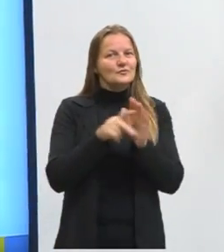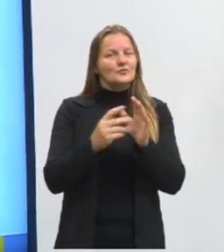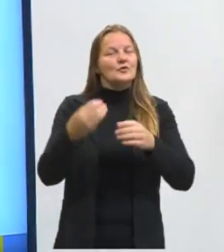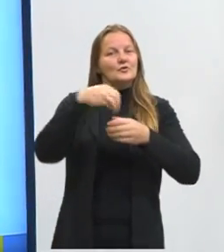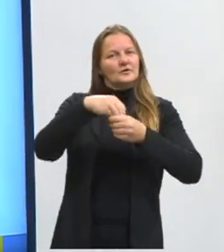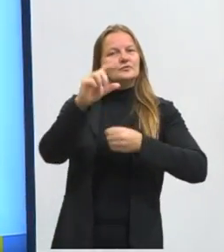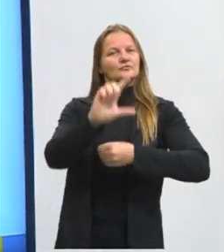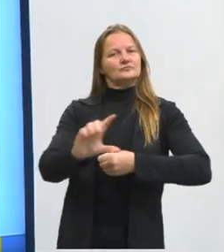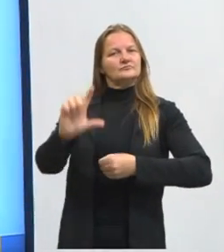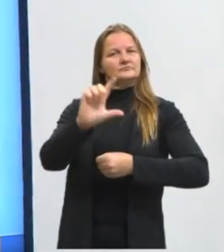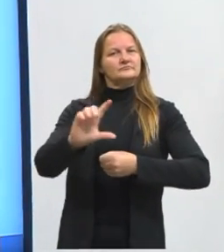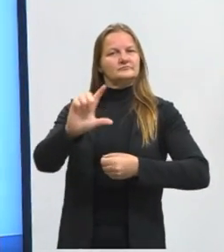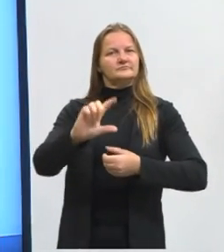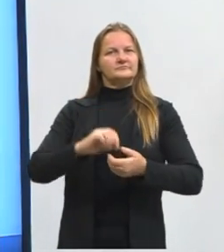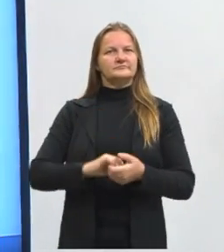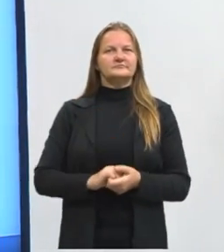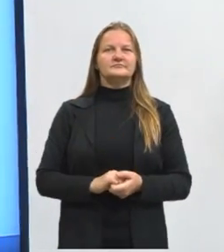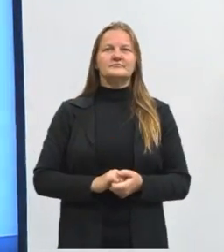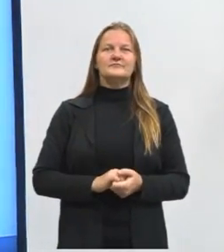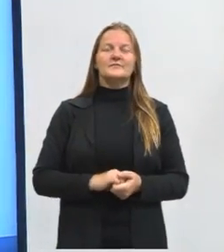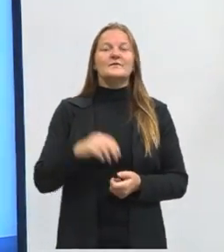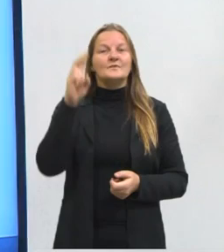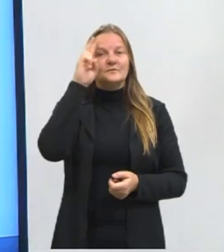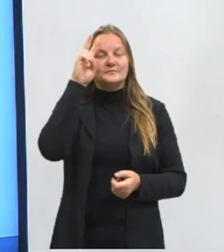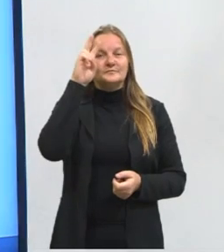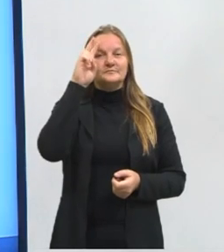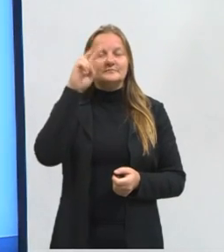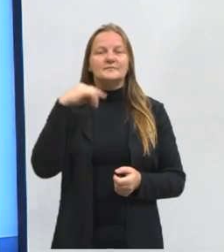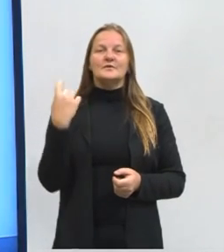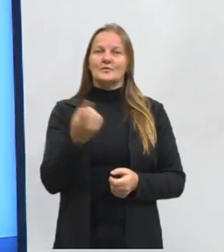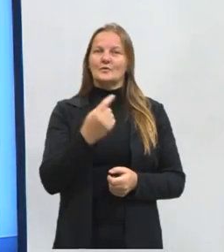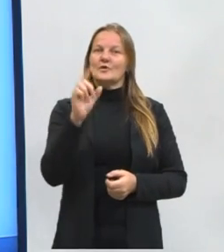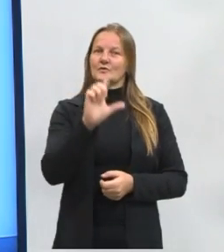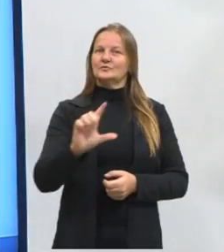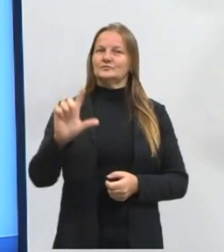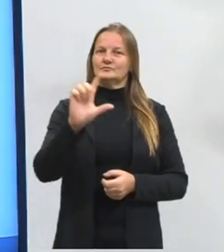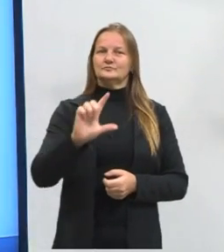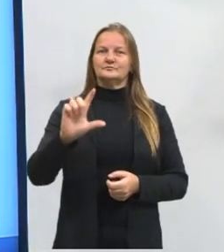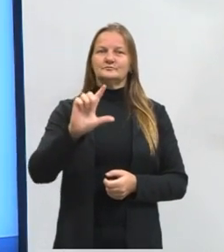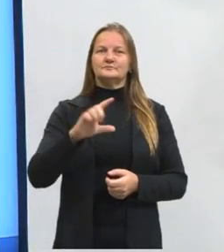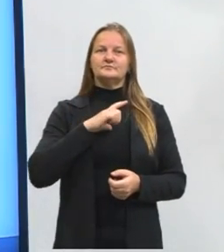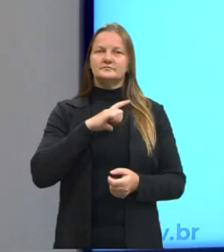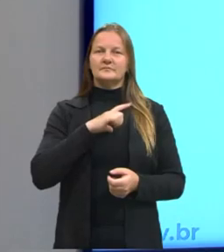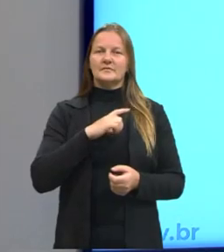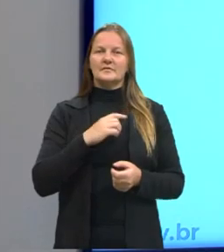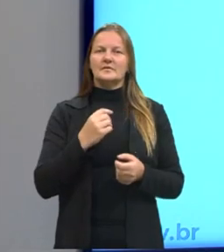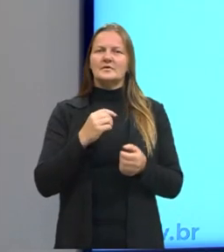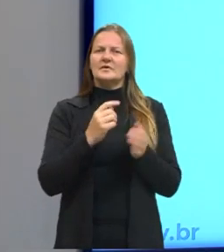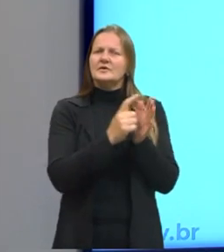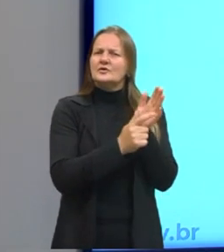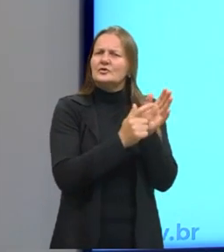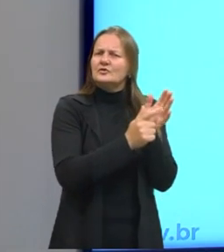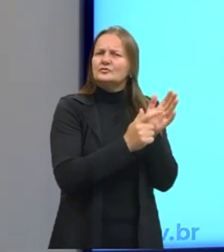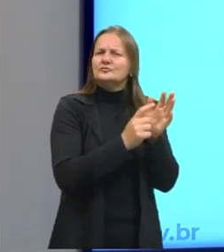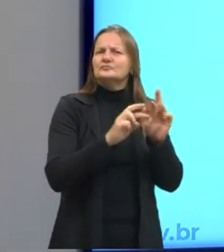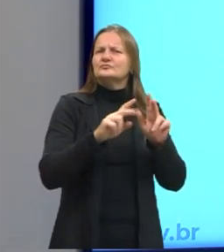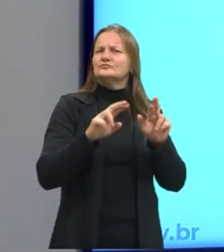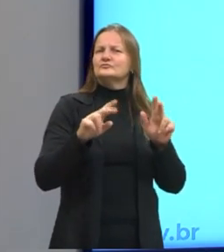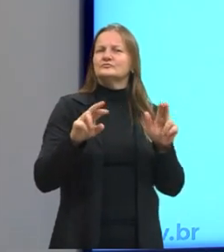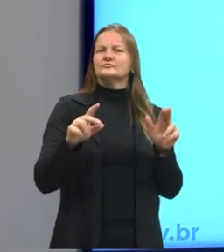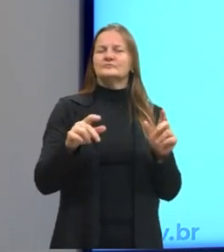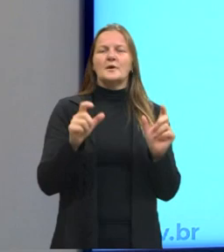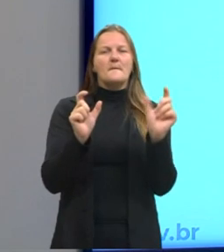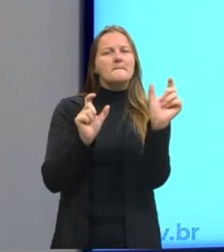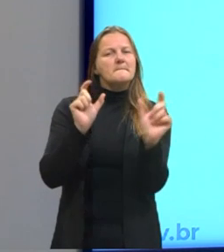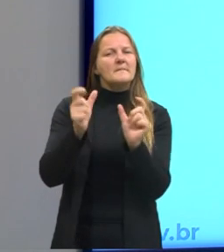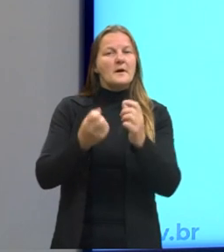literatura. Lembrando que a literatura traz, pode aparecer, trechos